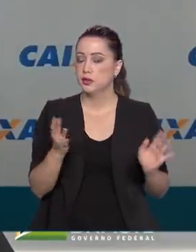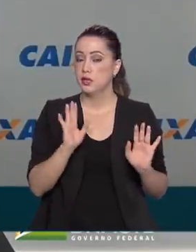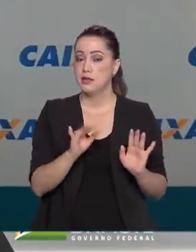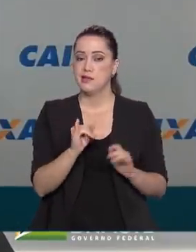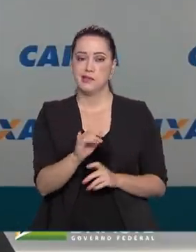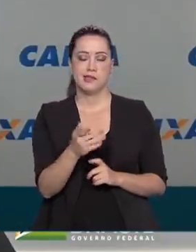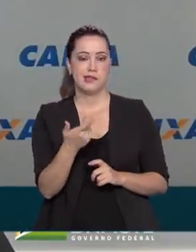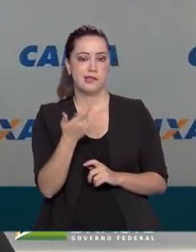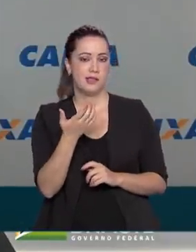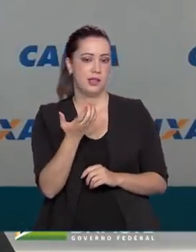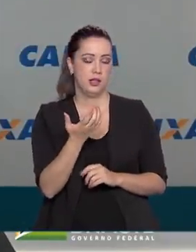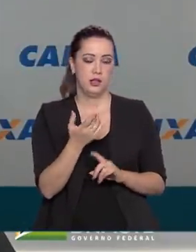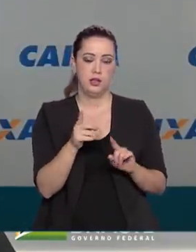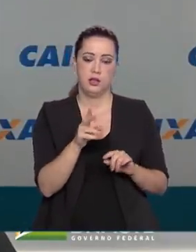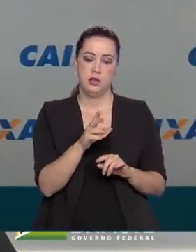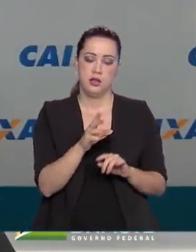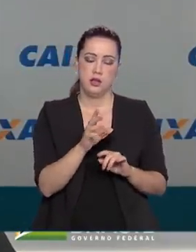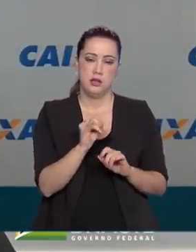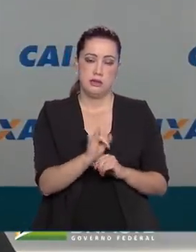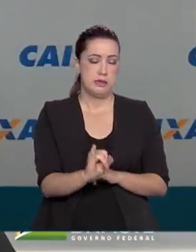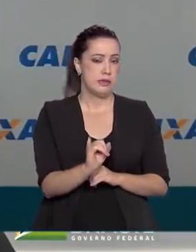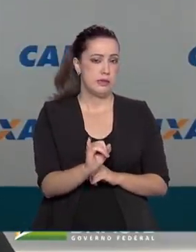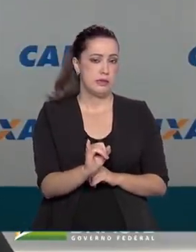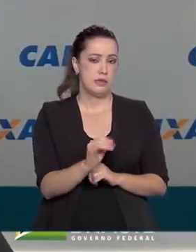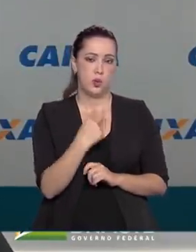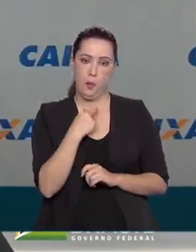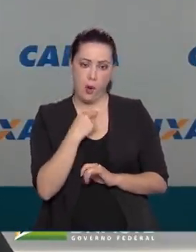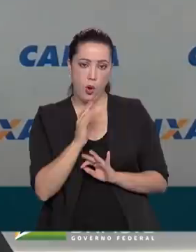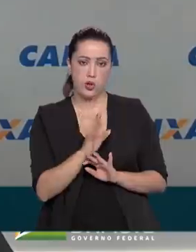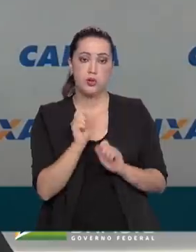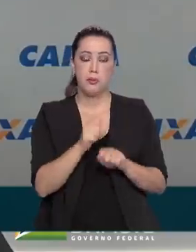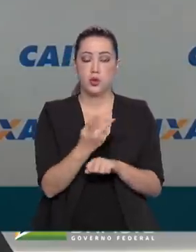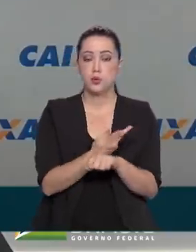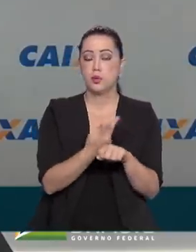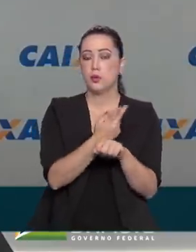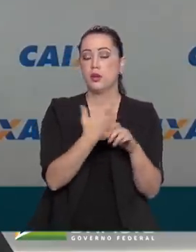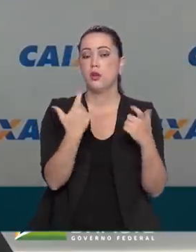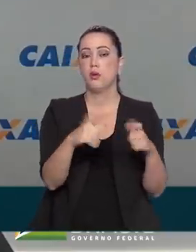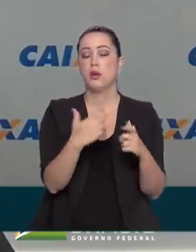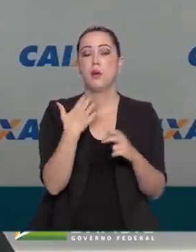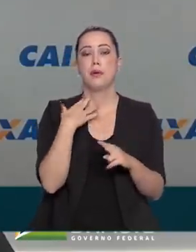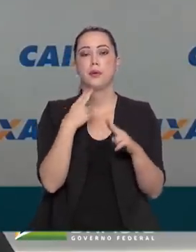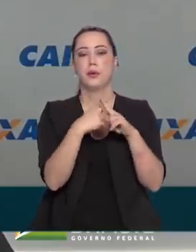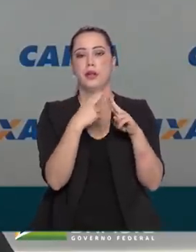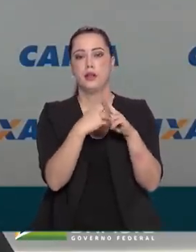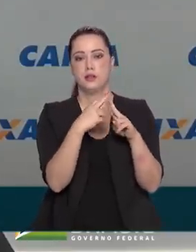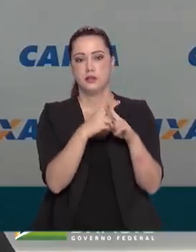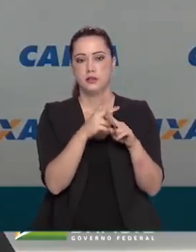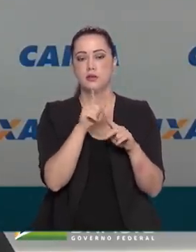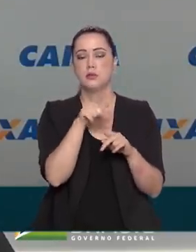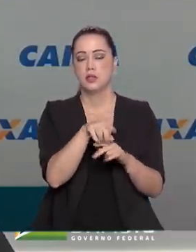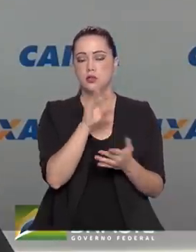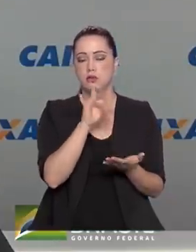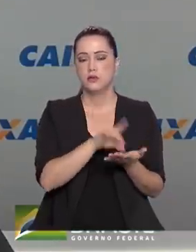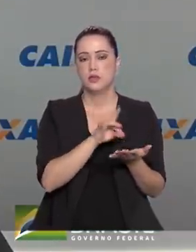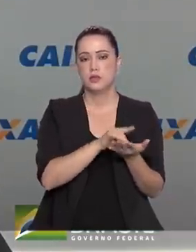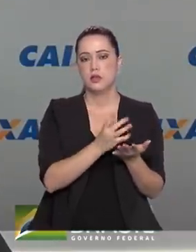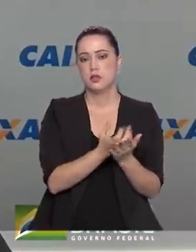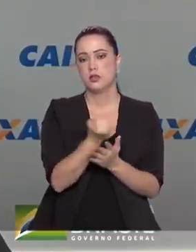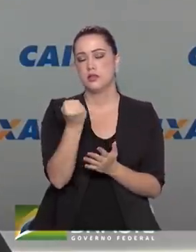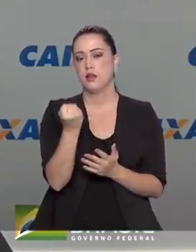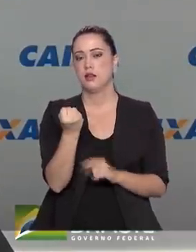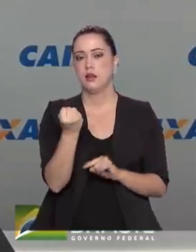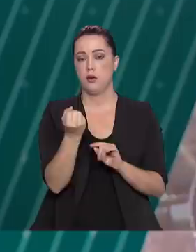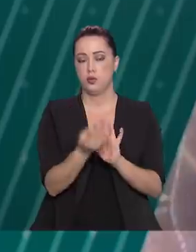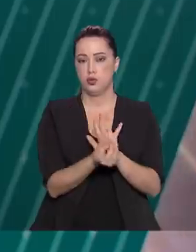seja possível, por alguma razão, pode sim procurar uma agência da Caixa para efetuar o saque